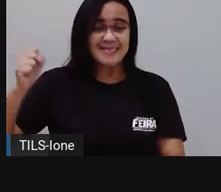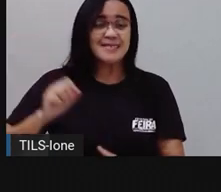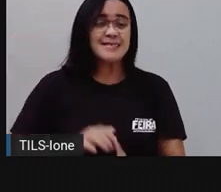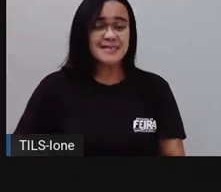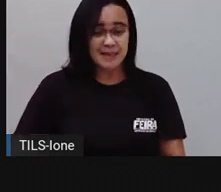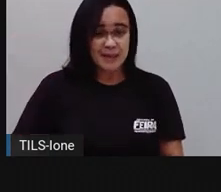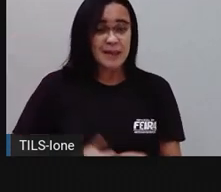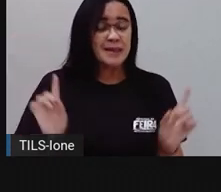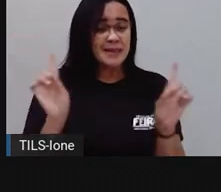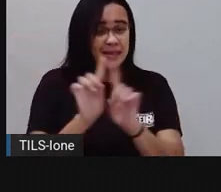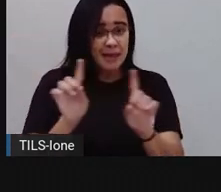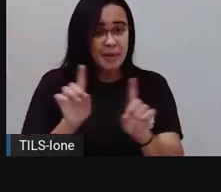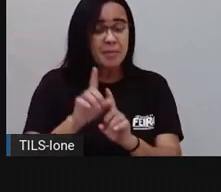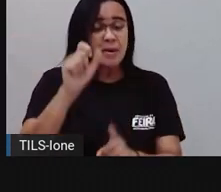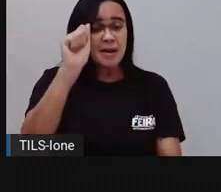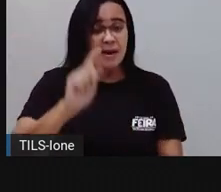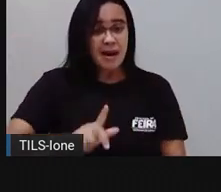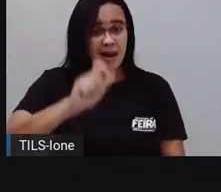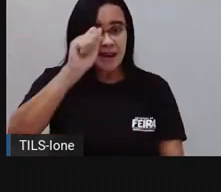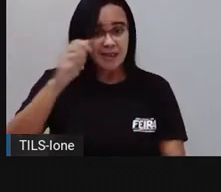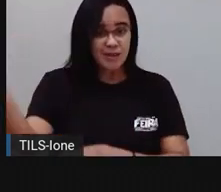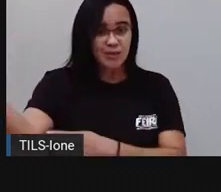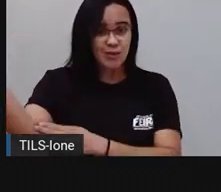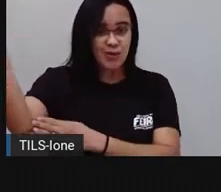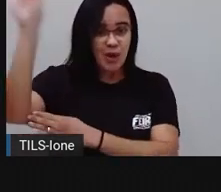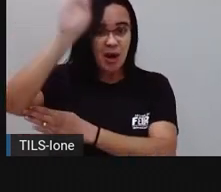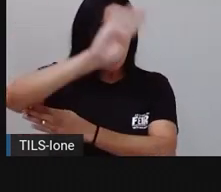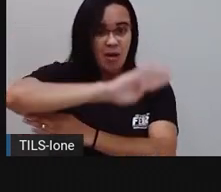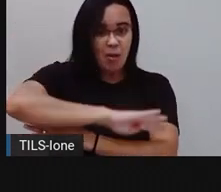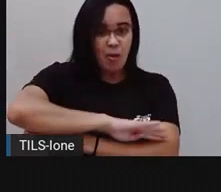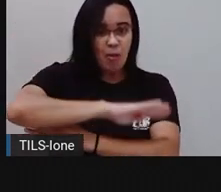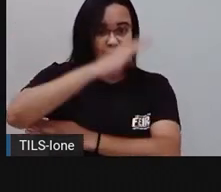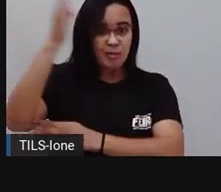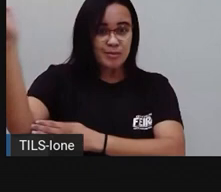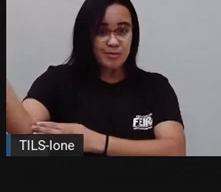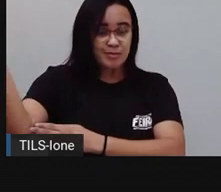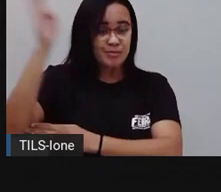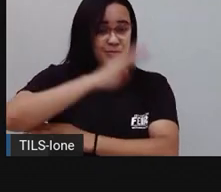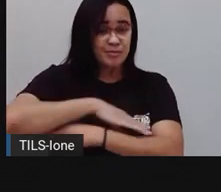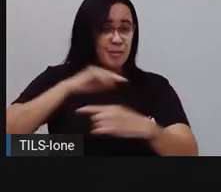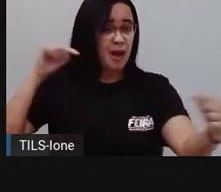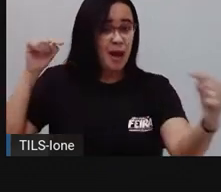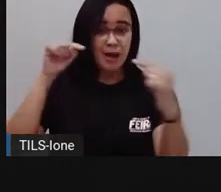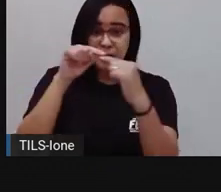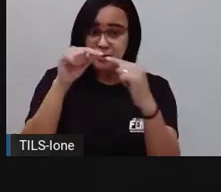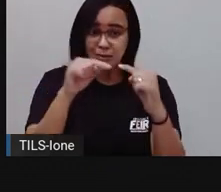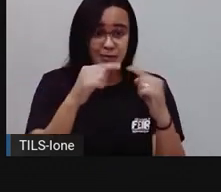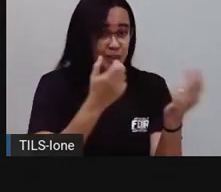Também de azul a janela, pra cor ficar turbinada.